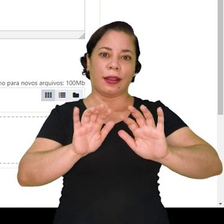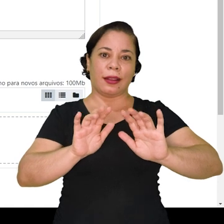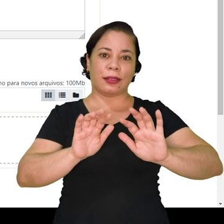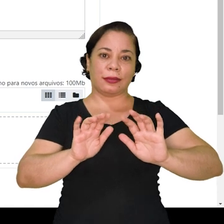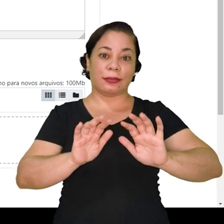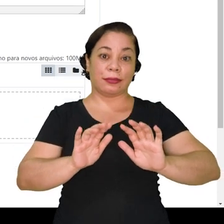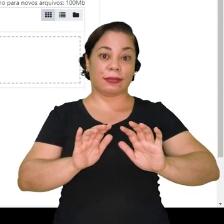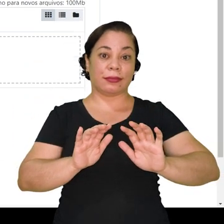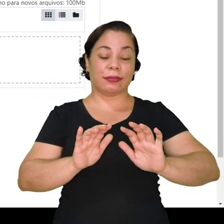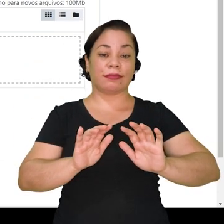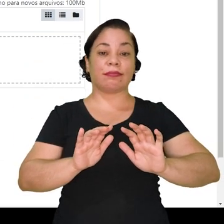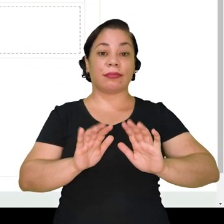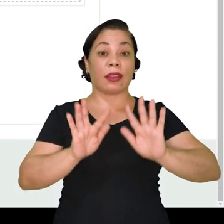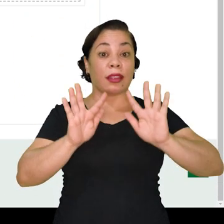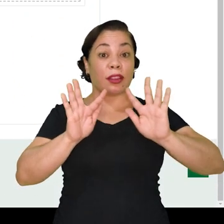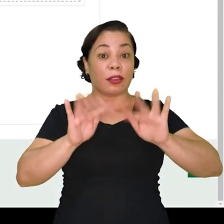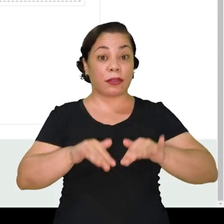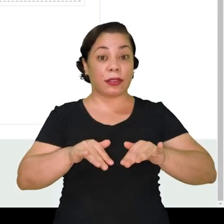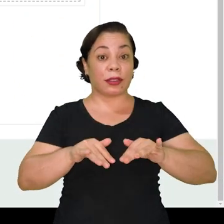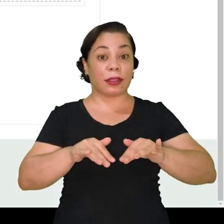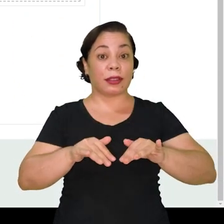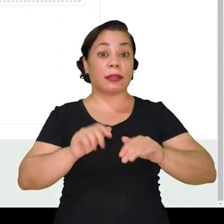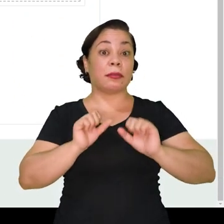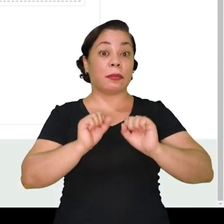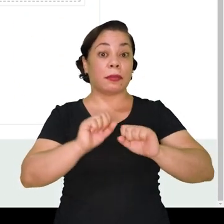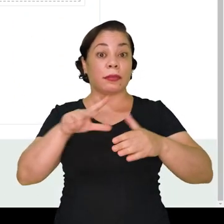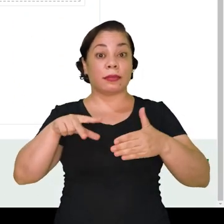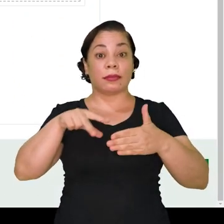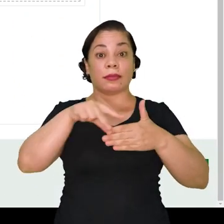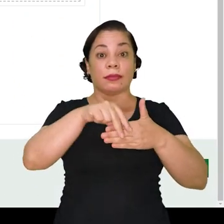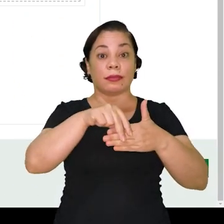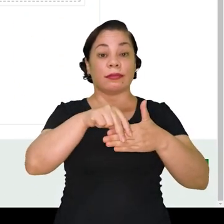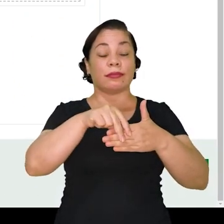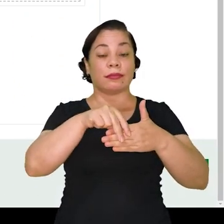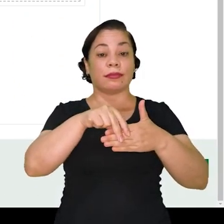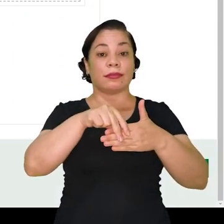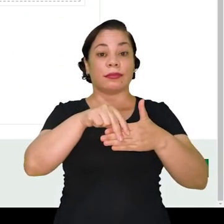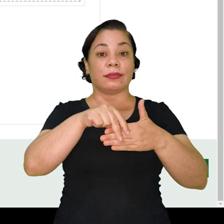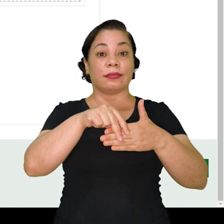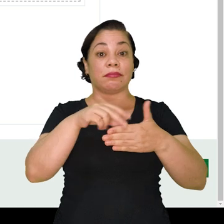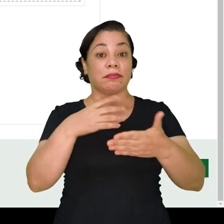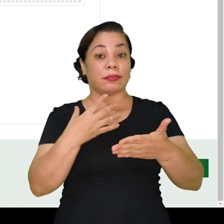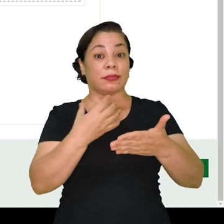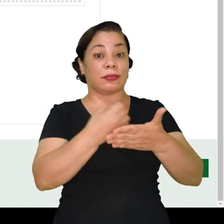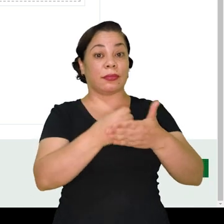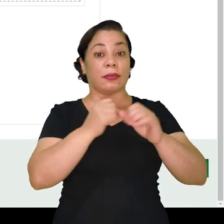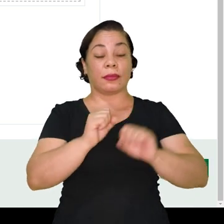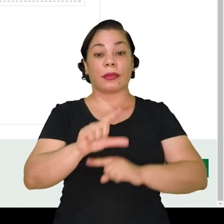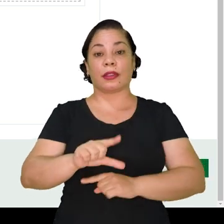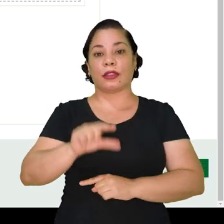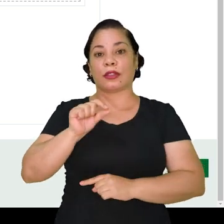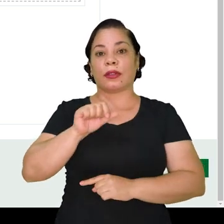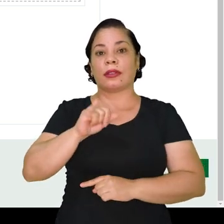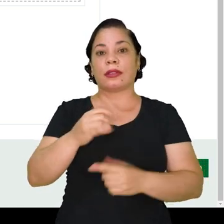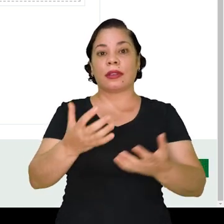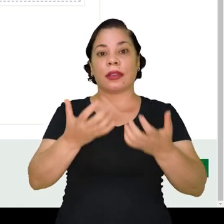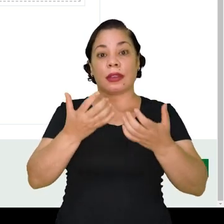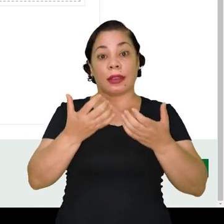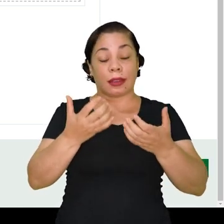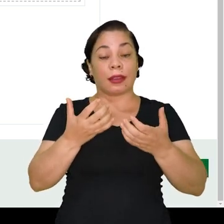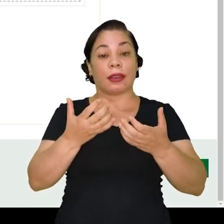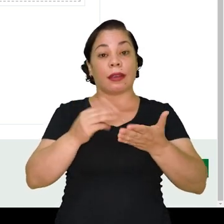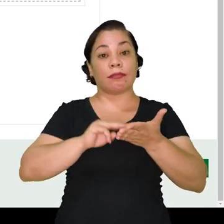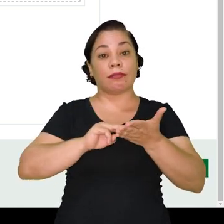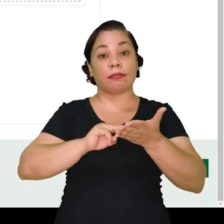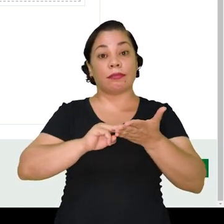e finaliza, pode também anexar, colocar um anexo, e escolhe aqui se você quer